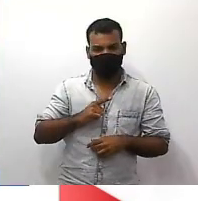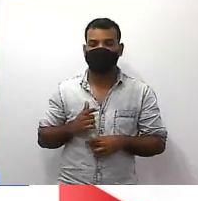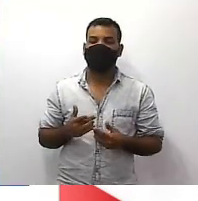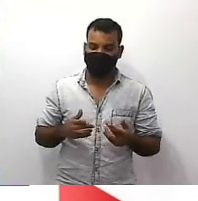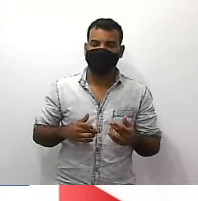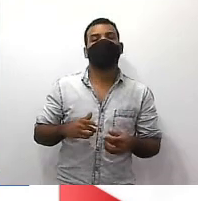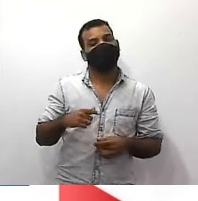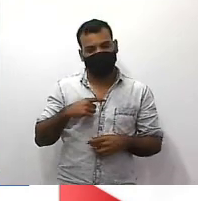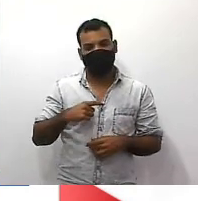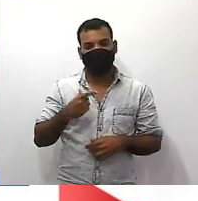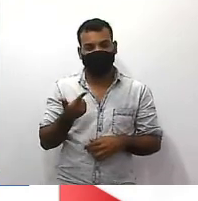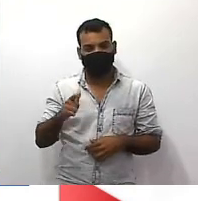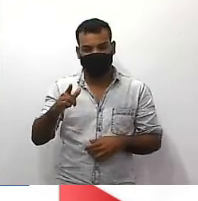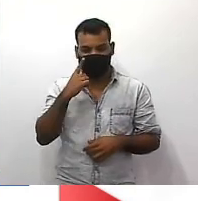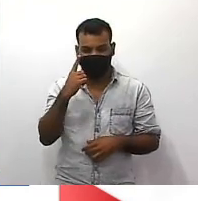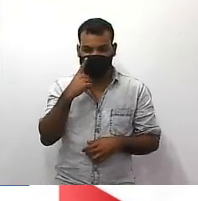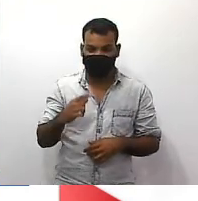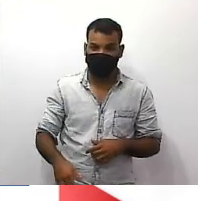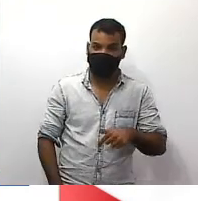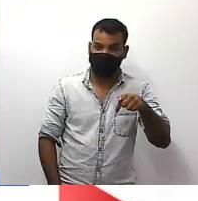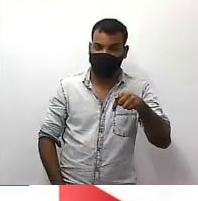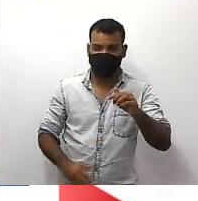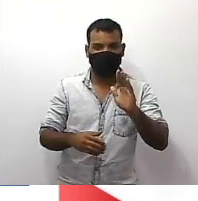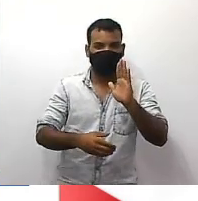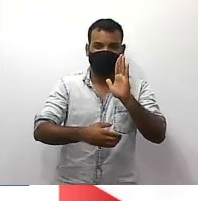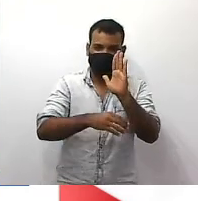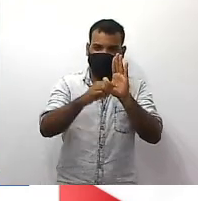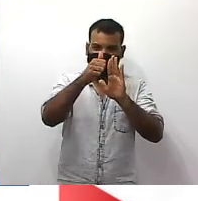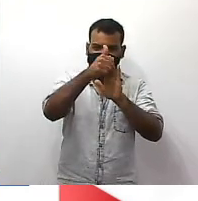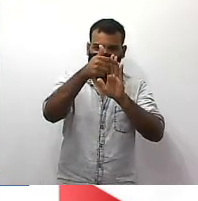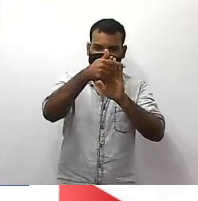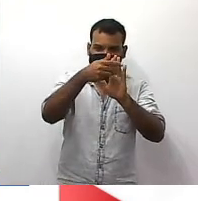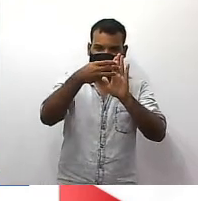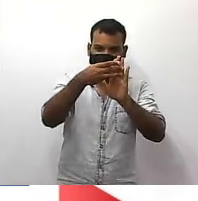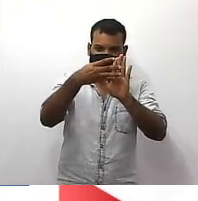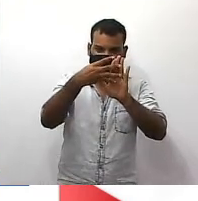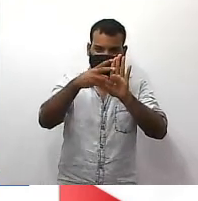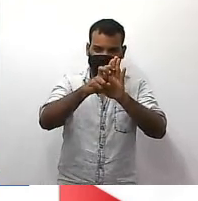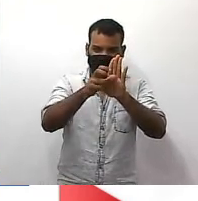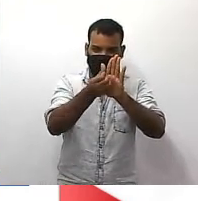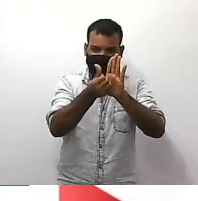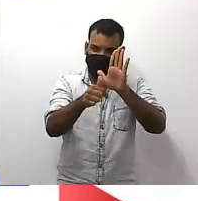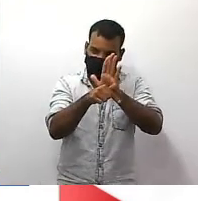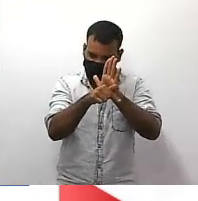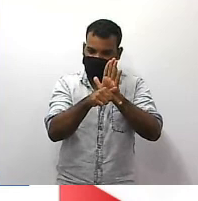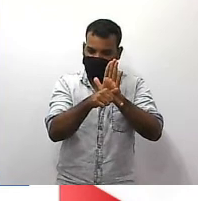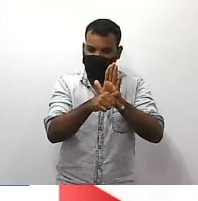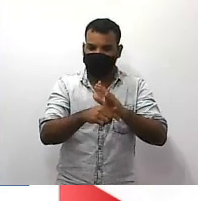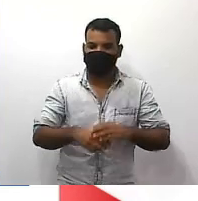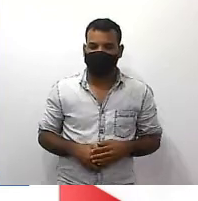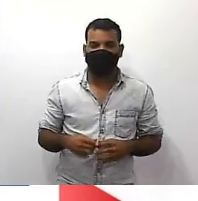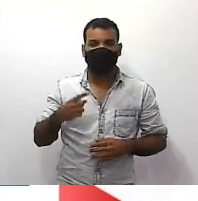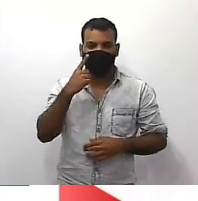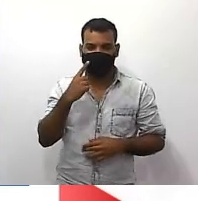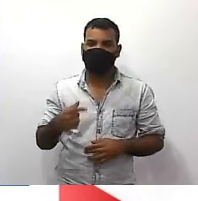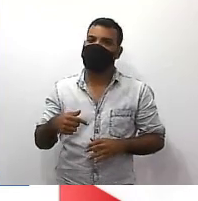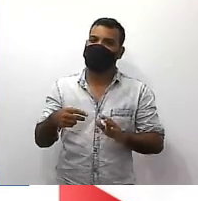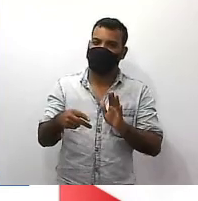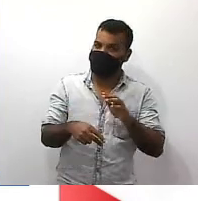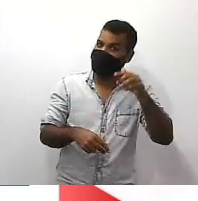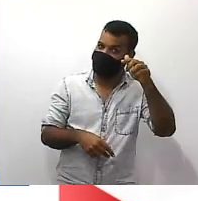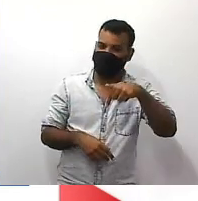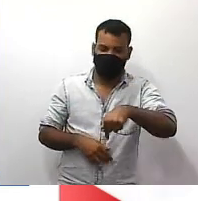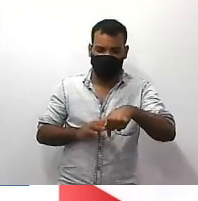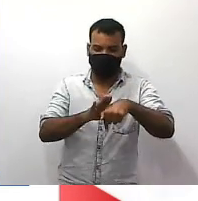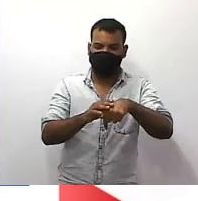mostrar bateria agora com sete níveis e aí você tem no primeiro dos dois primeiros níveis dois sobre sete